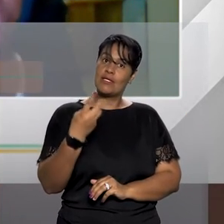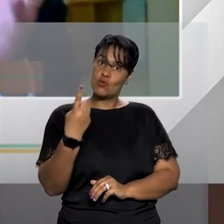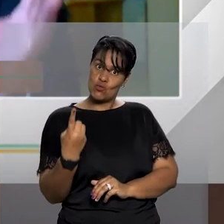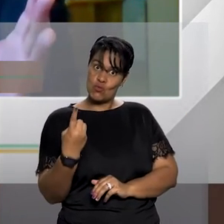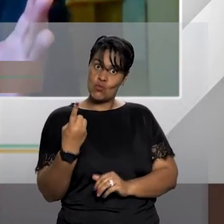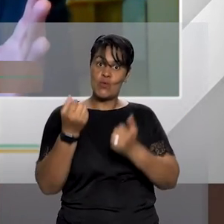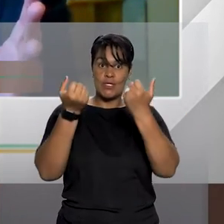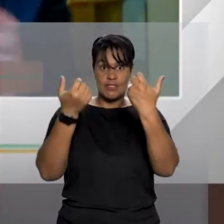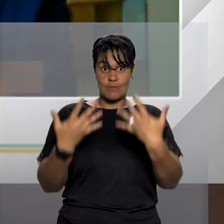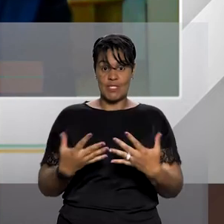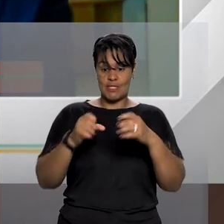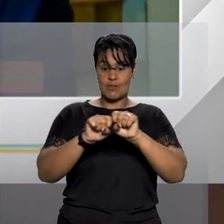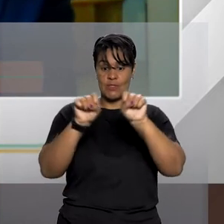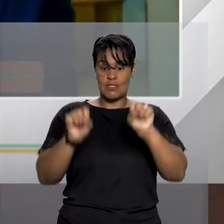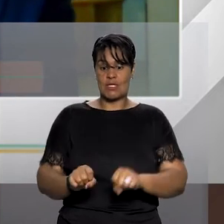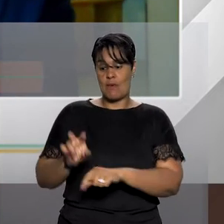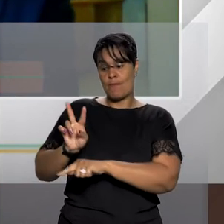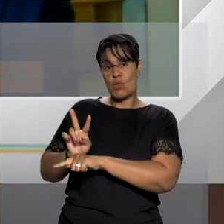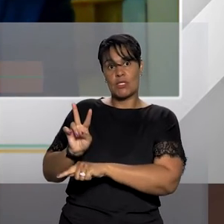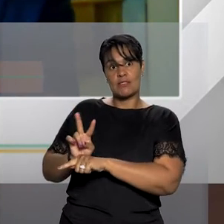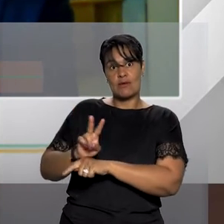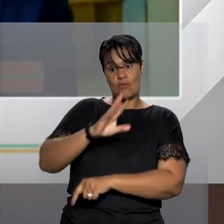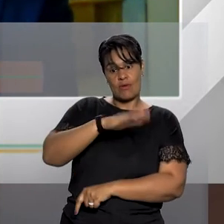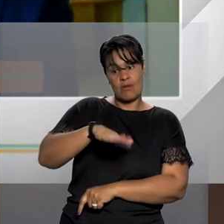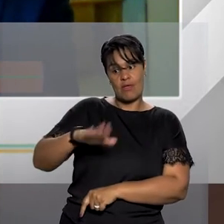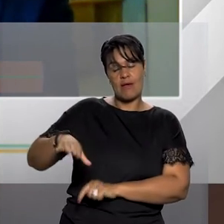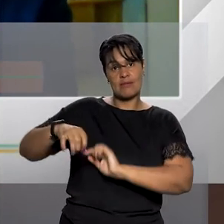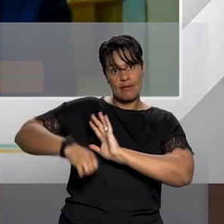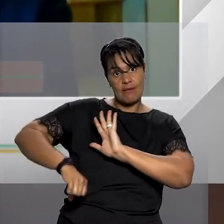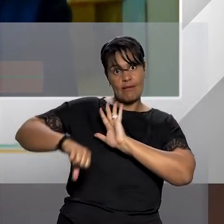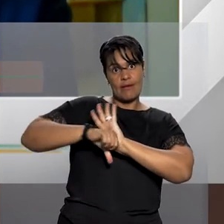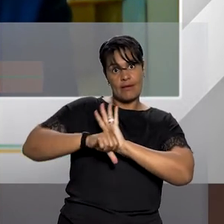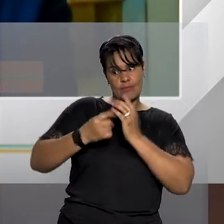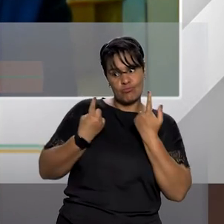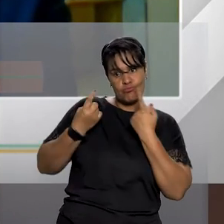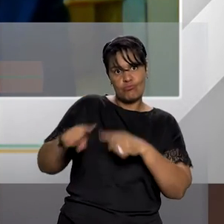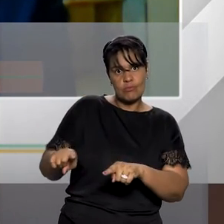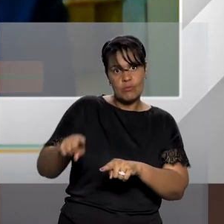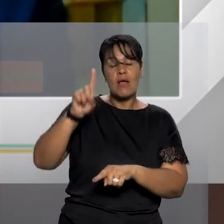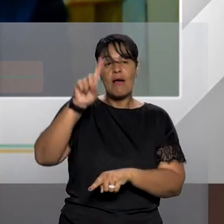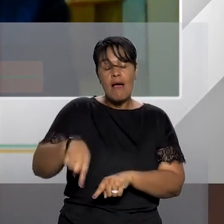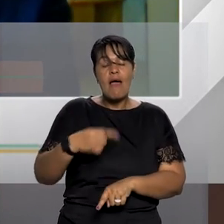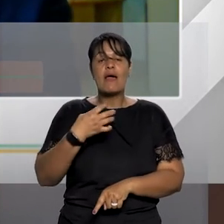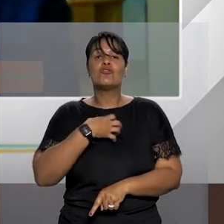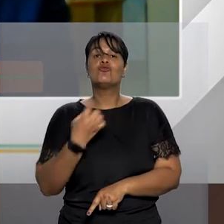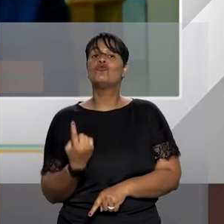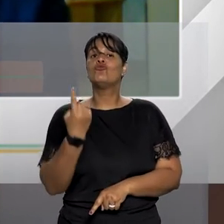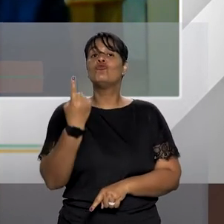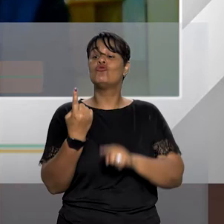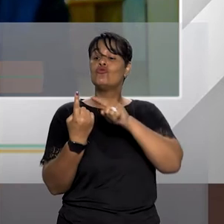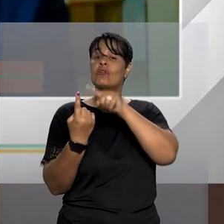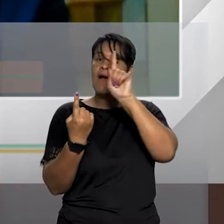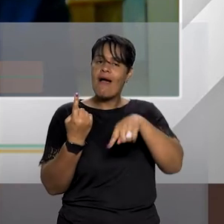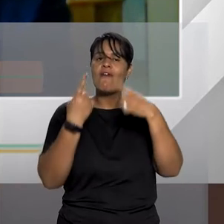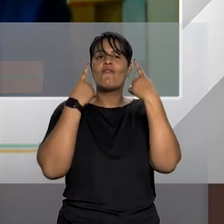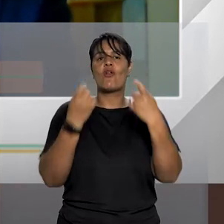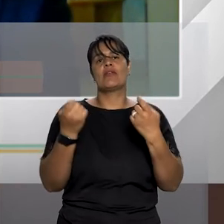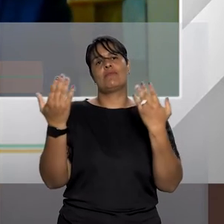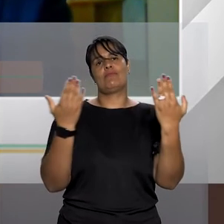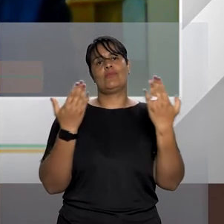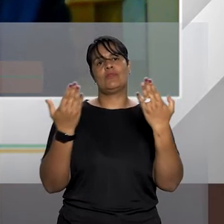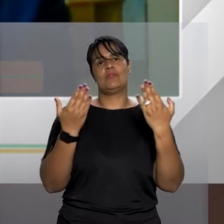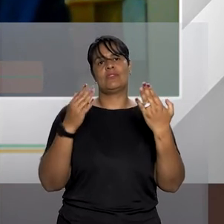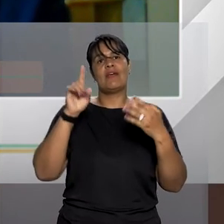proteção às crianças vítimas de crime, nas diversas modalidades de crime, tem uma das modalidades lá que é violência psicológica, que é